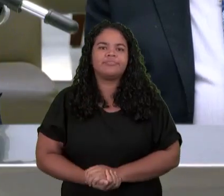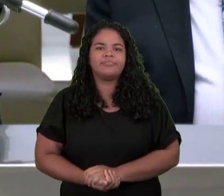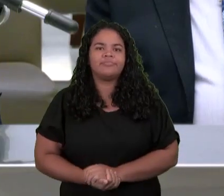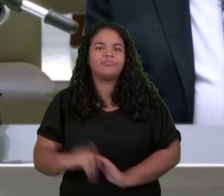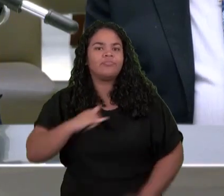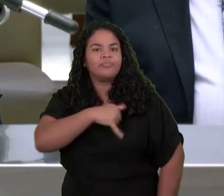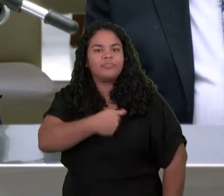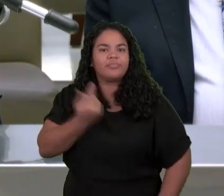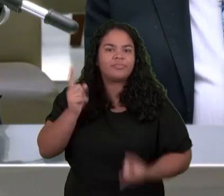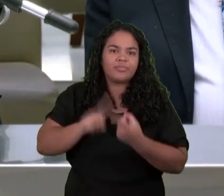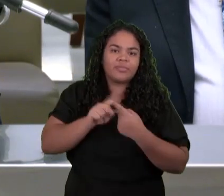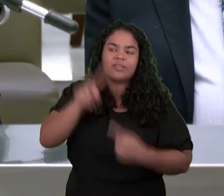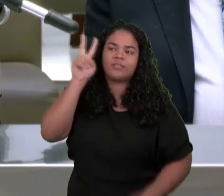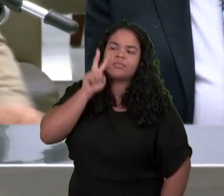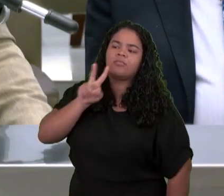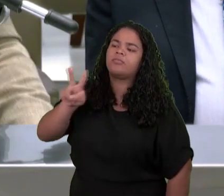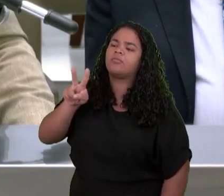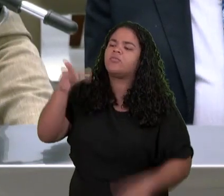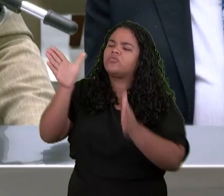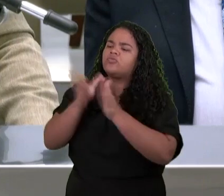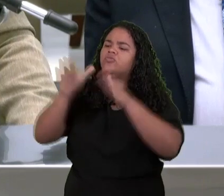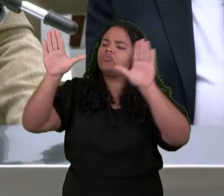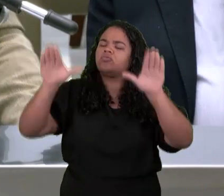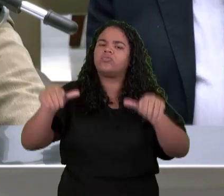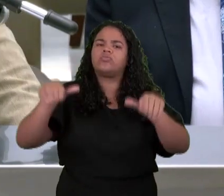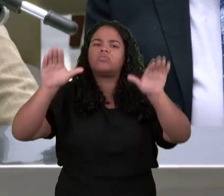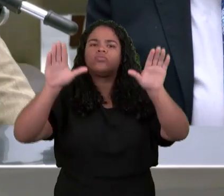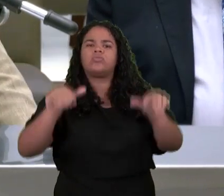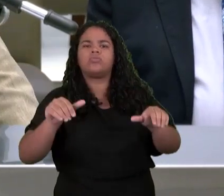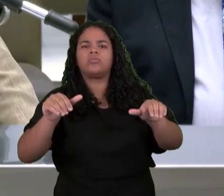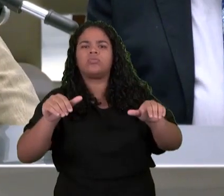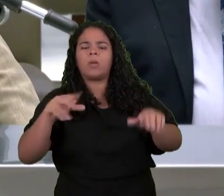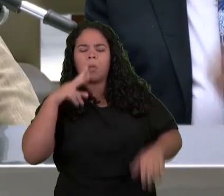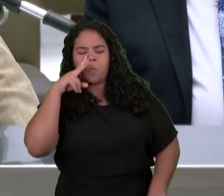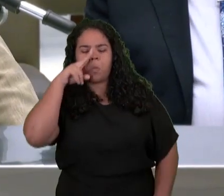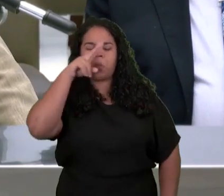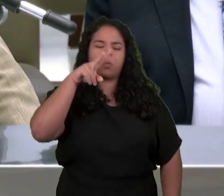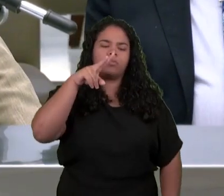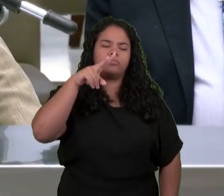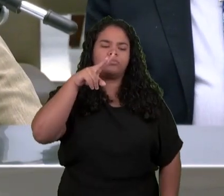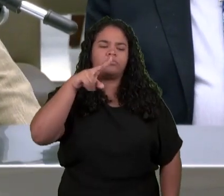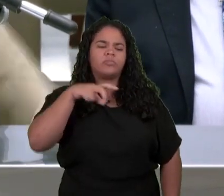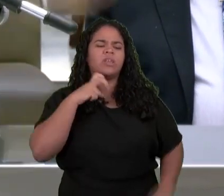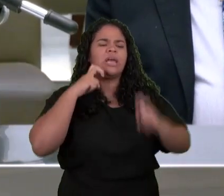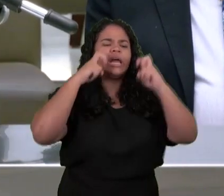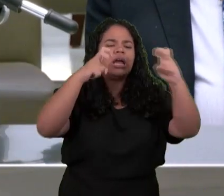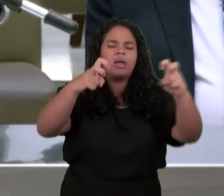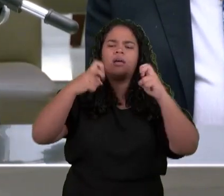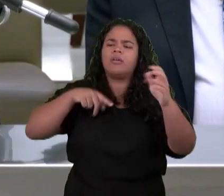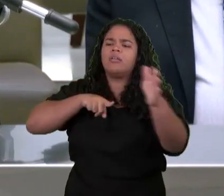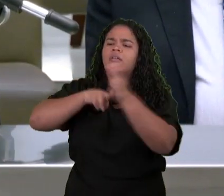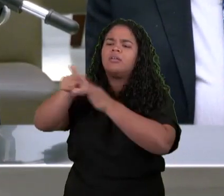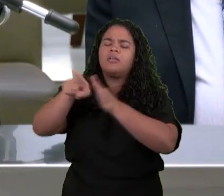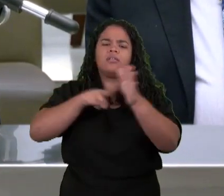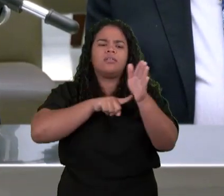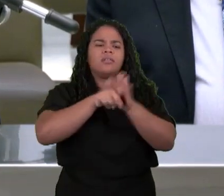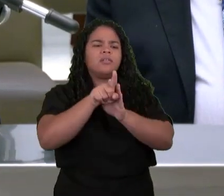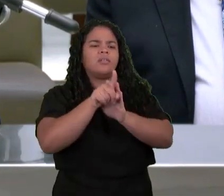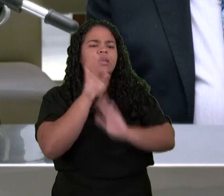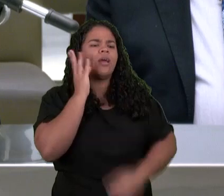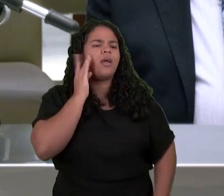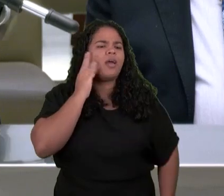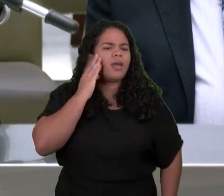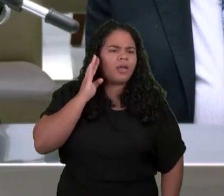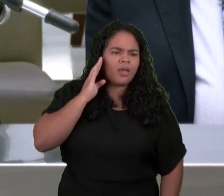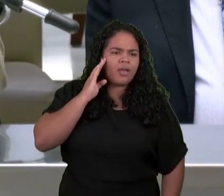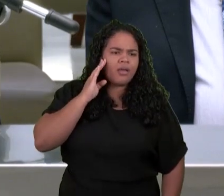Bradando Com grande voz E aquele anjo Forte dizia Quem é digno De